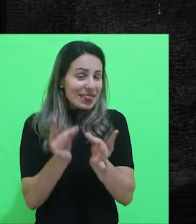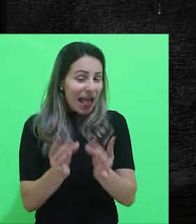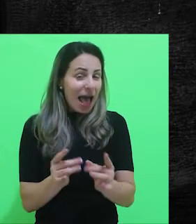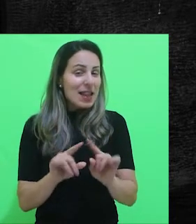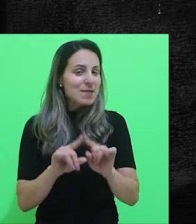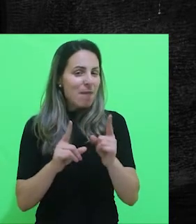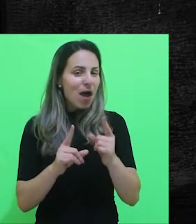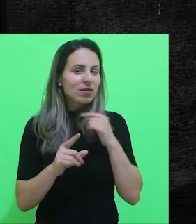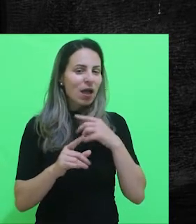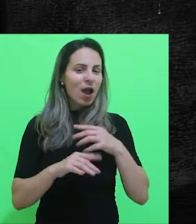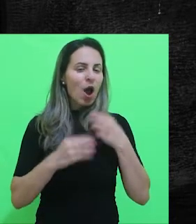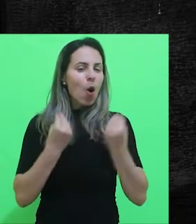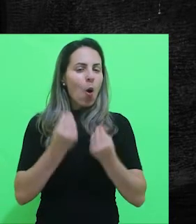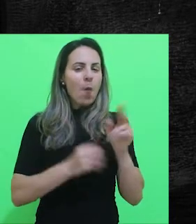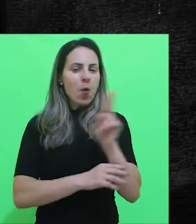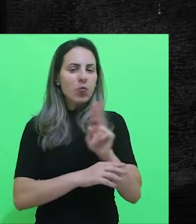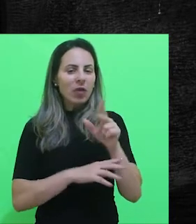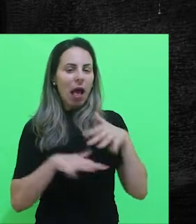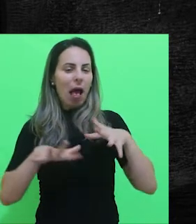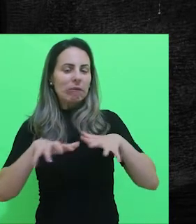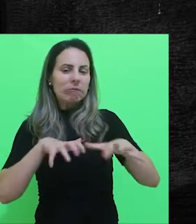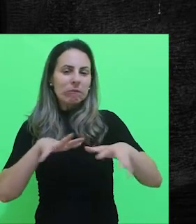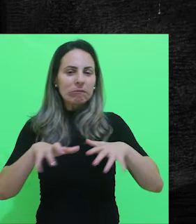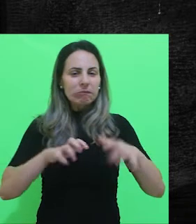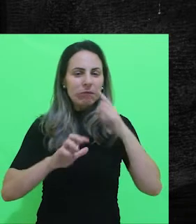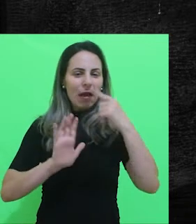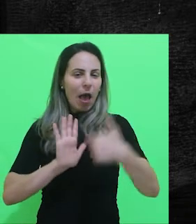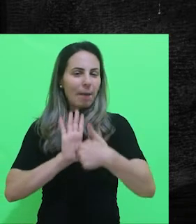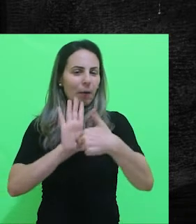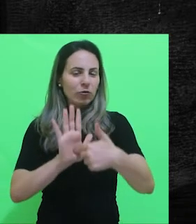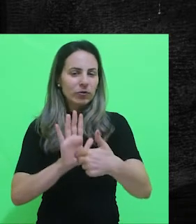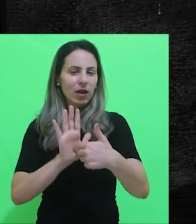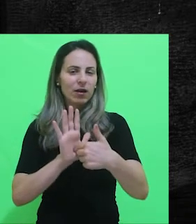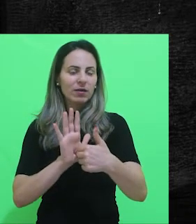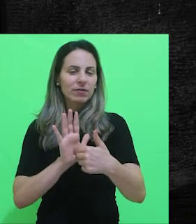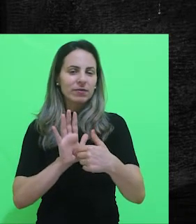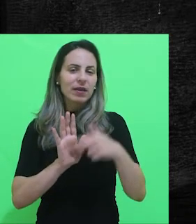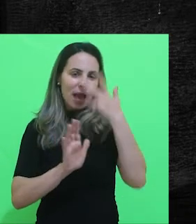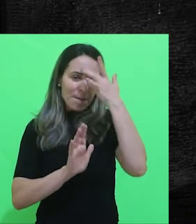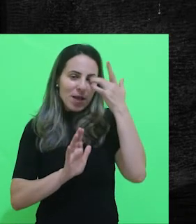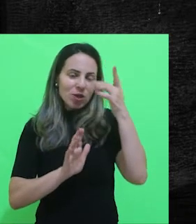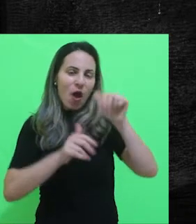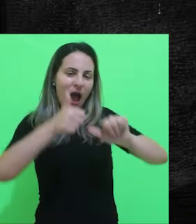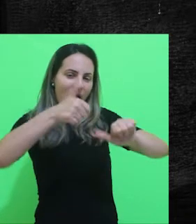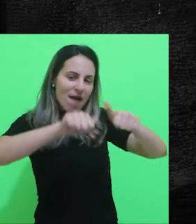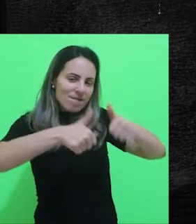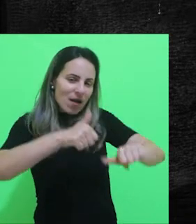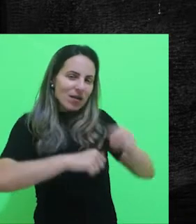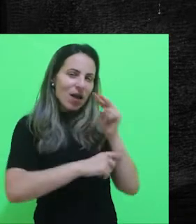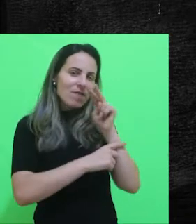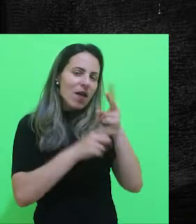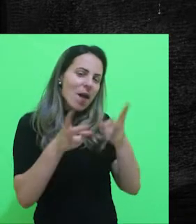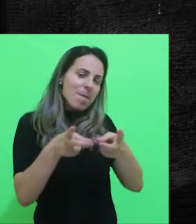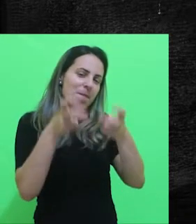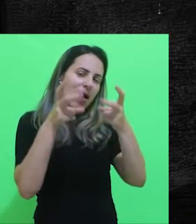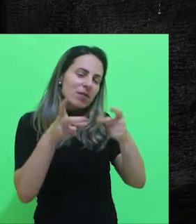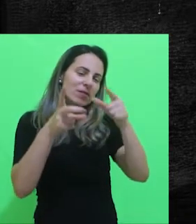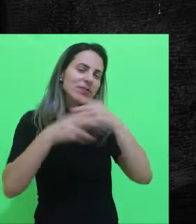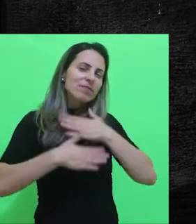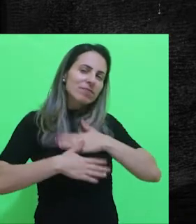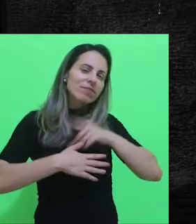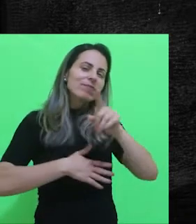mas o gesto receptivo, uma aparência receptiva, faz com que o avaliador tenha uma percepção mais